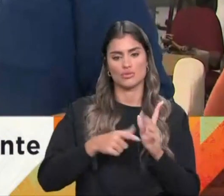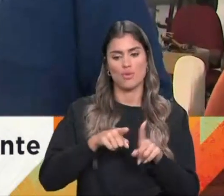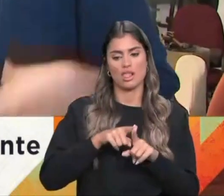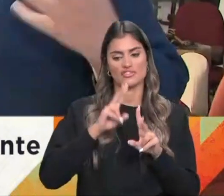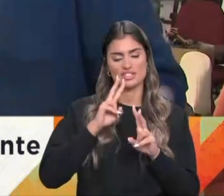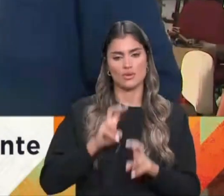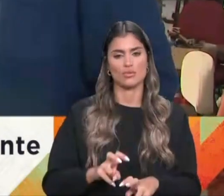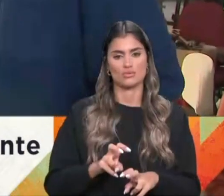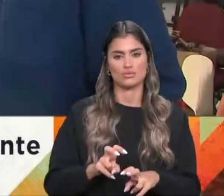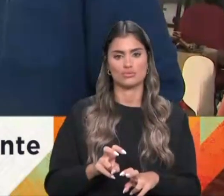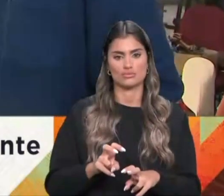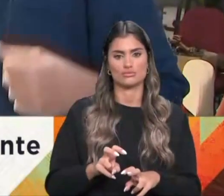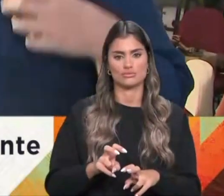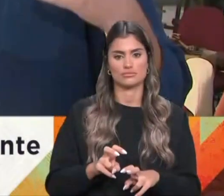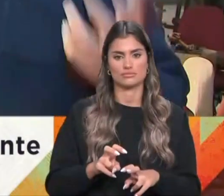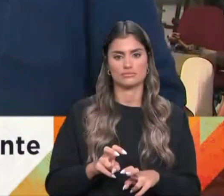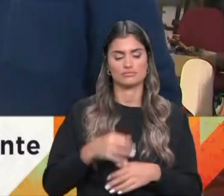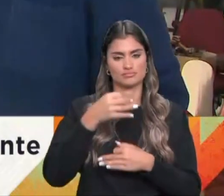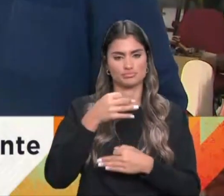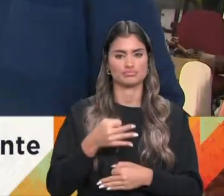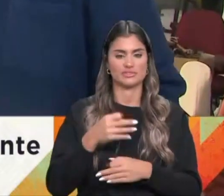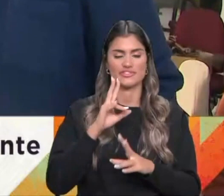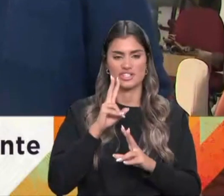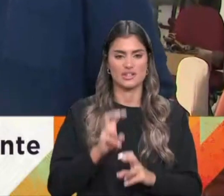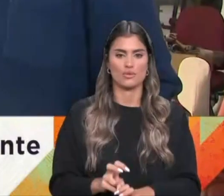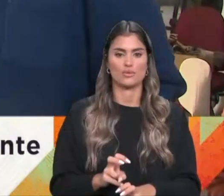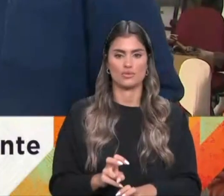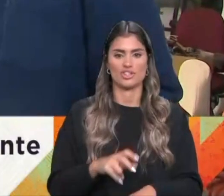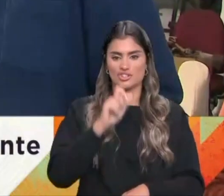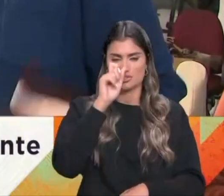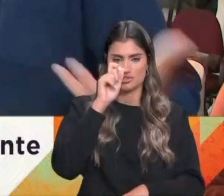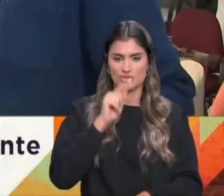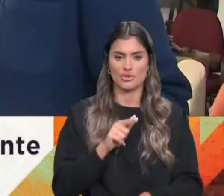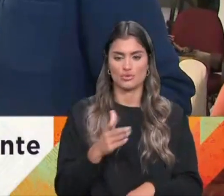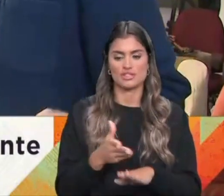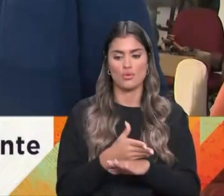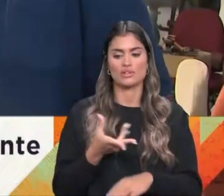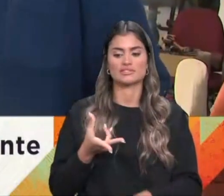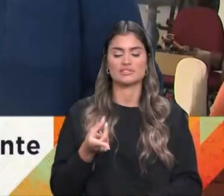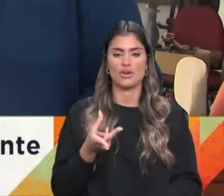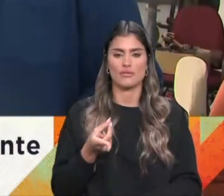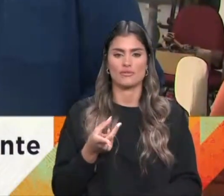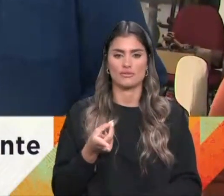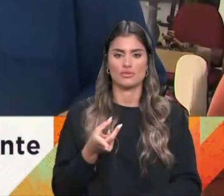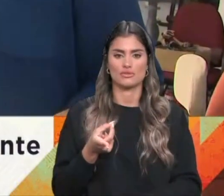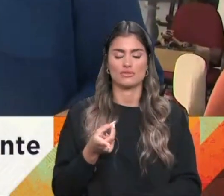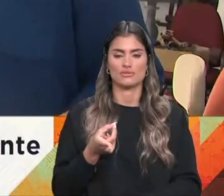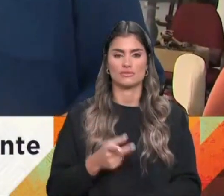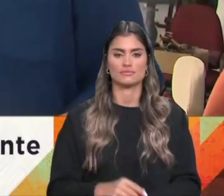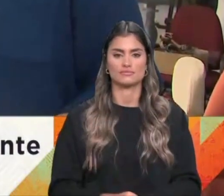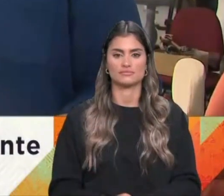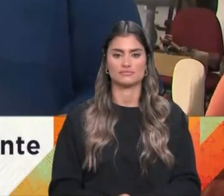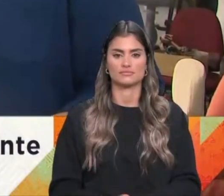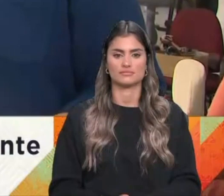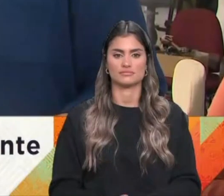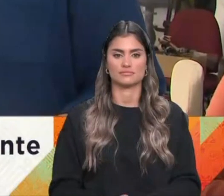grande, portanto a parte mais séria, de investigação da história do Minho do século XIX, e a história nacional do século XIX, mas depois...